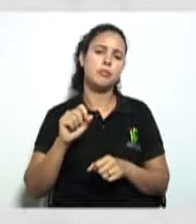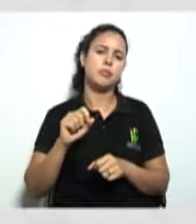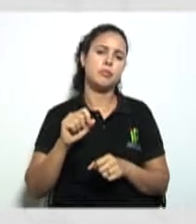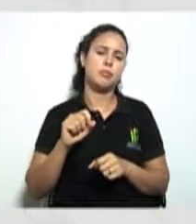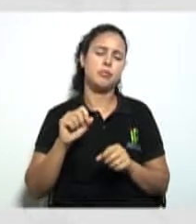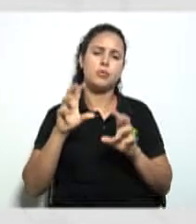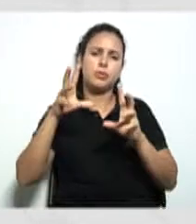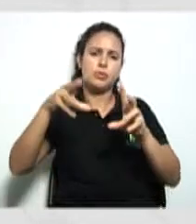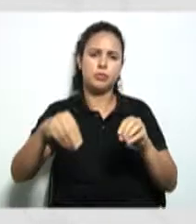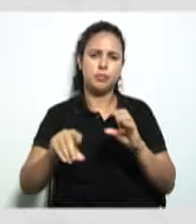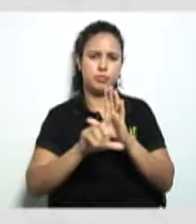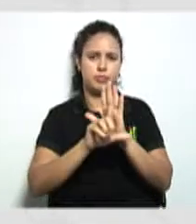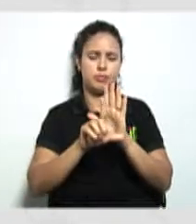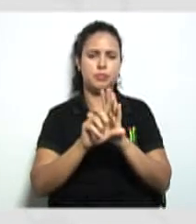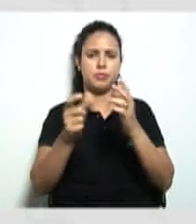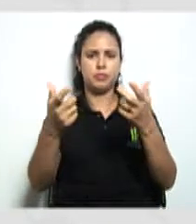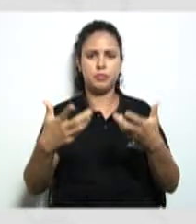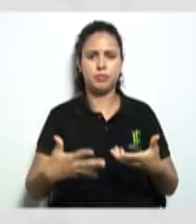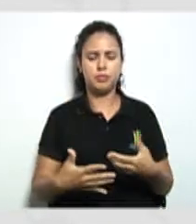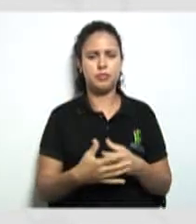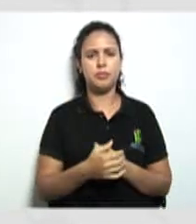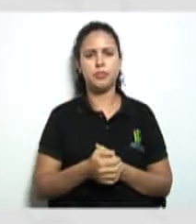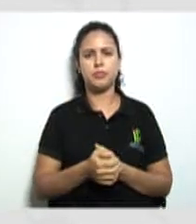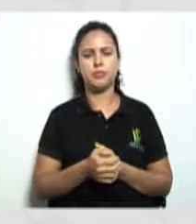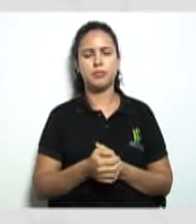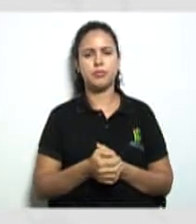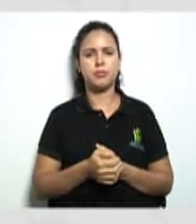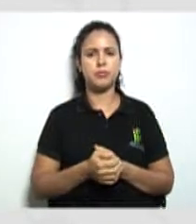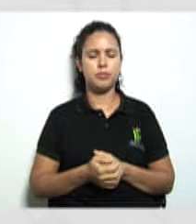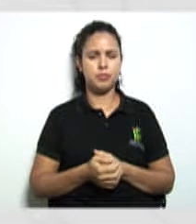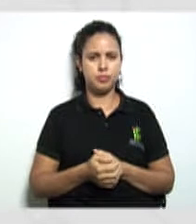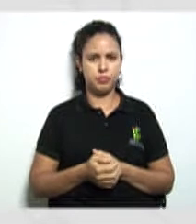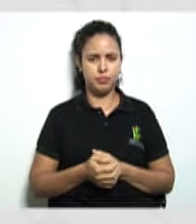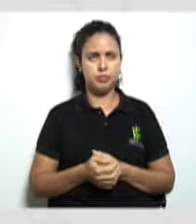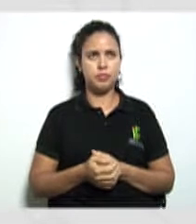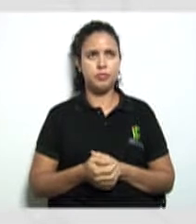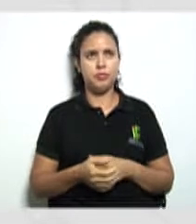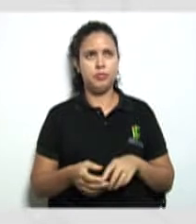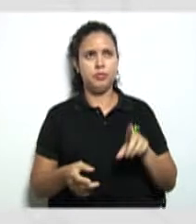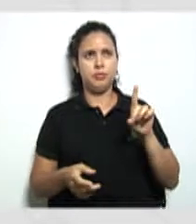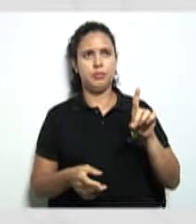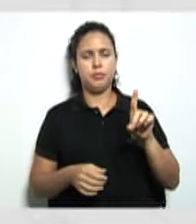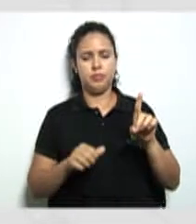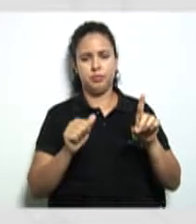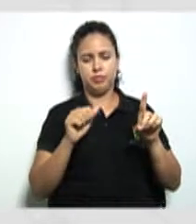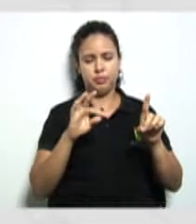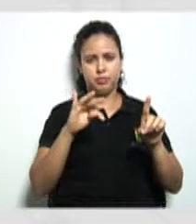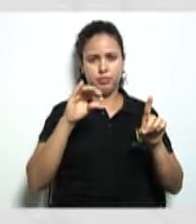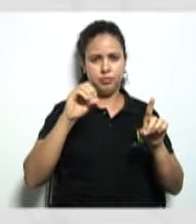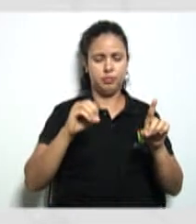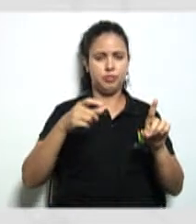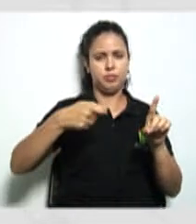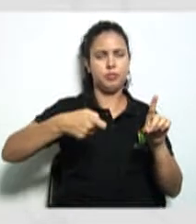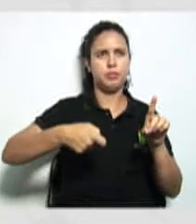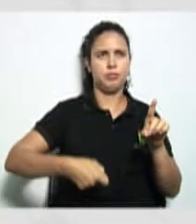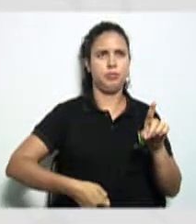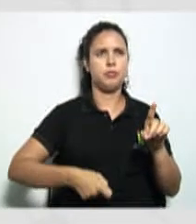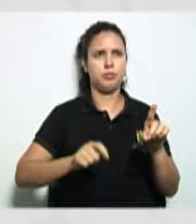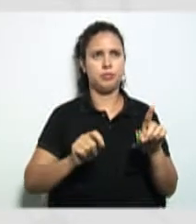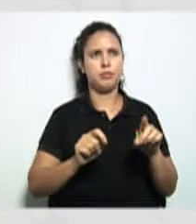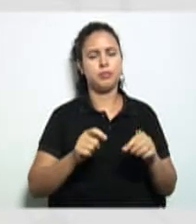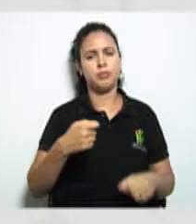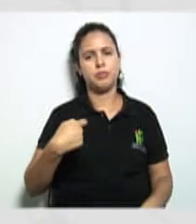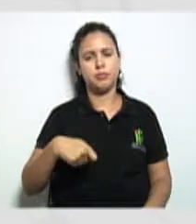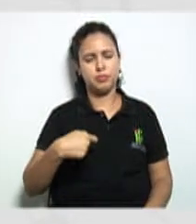aqui olha só a letra D fala o seguinte o ato constitutivo sob pena de nulidade deverá